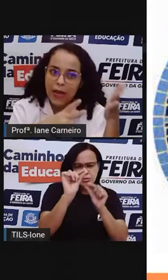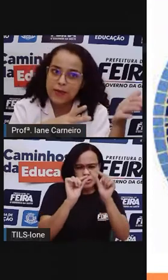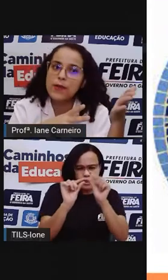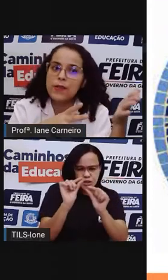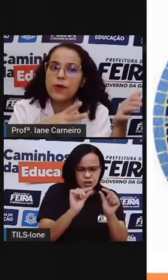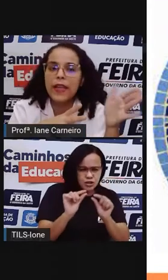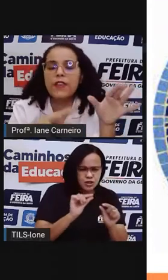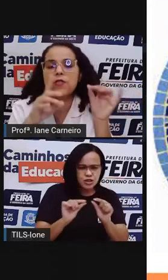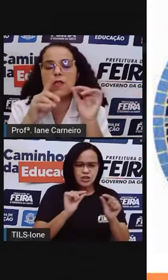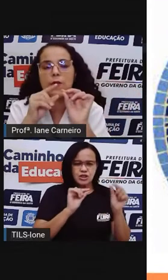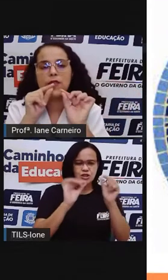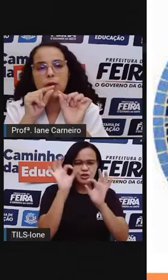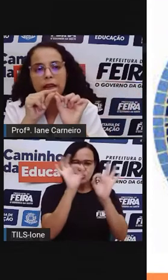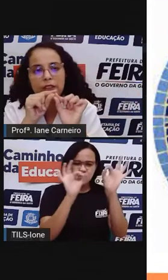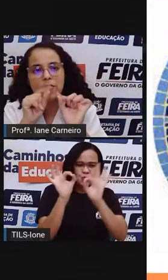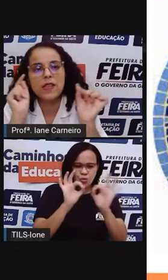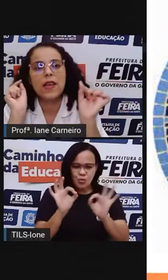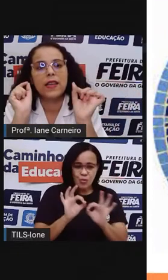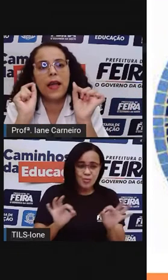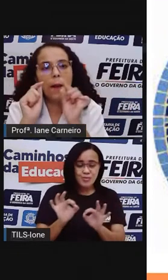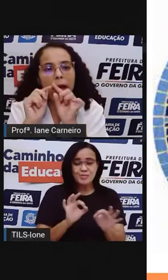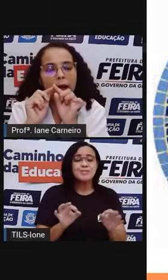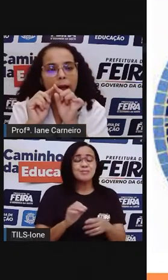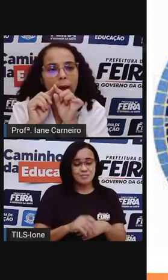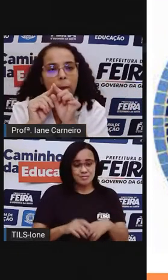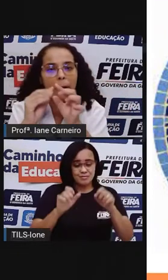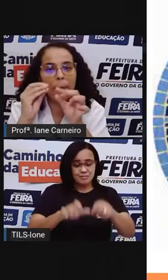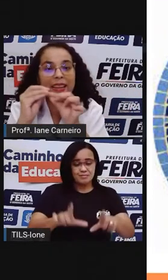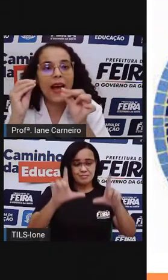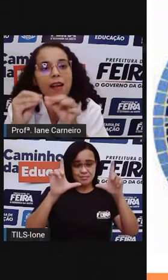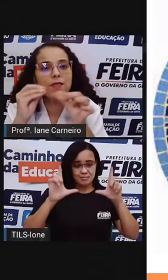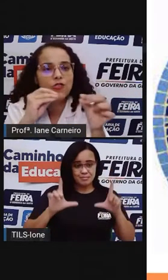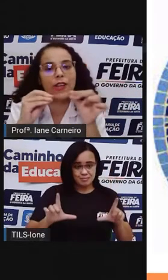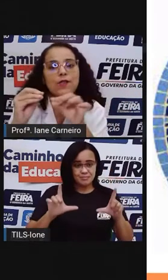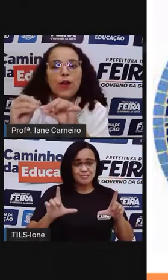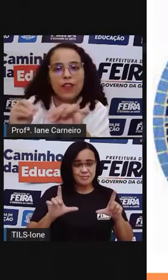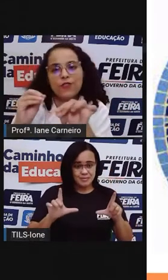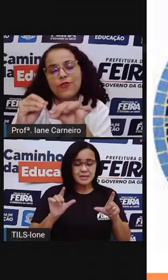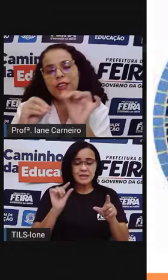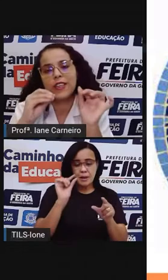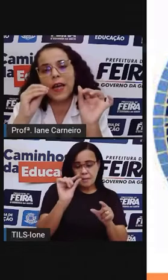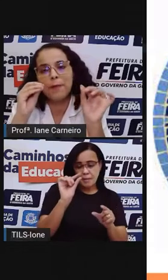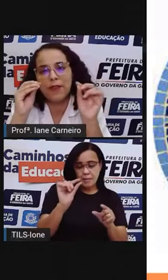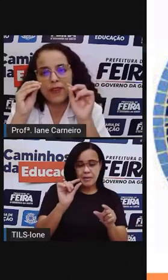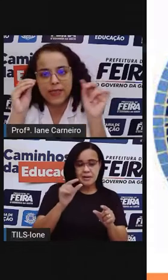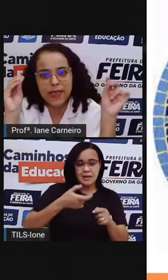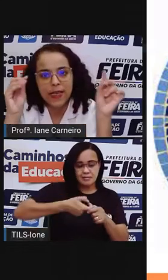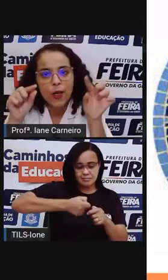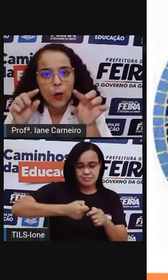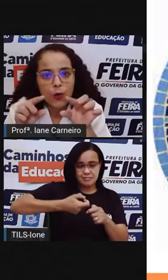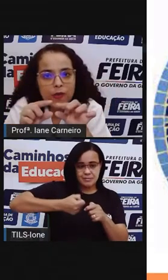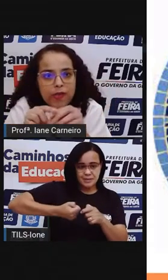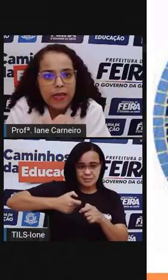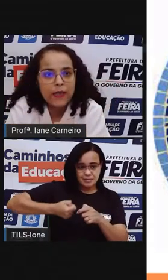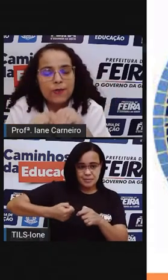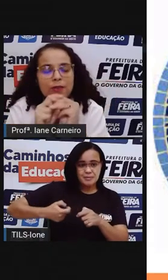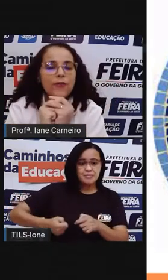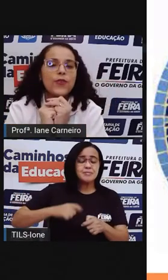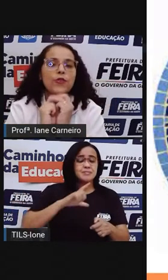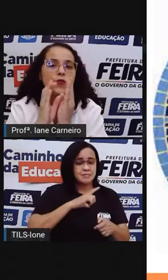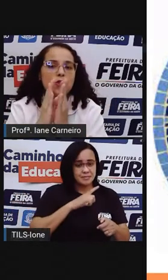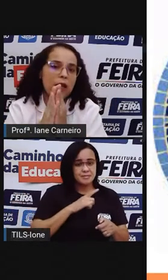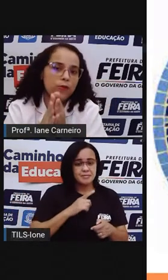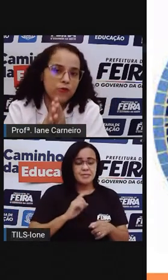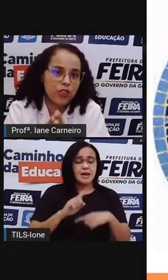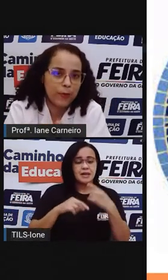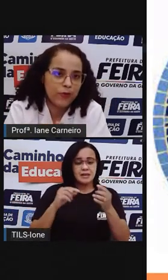No caso do azulejo, são azulejos, né? Pedaços de azulejo, né? E aí, para fazer o centro da